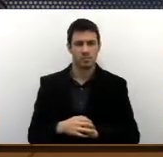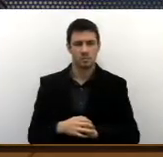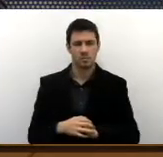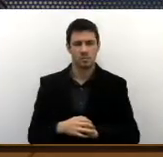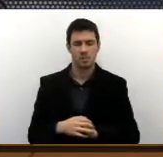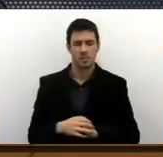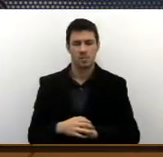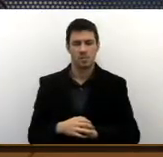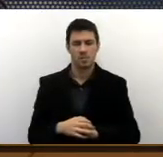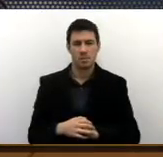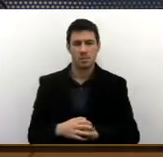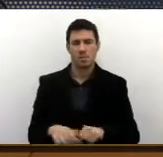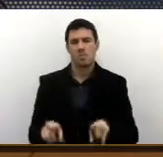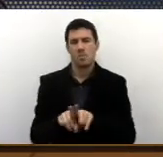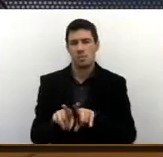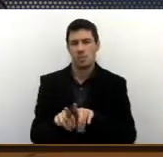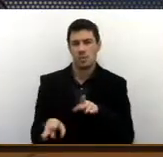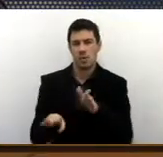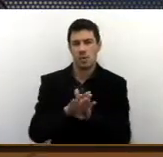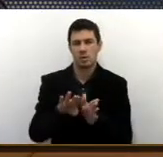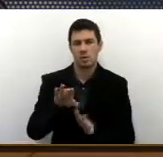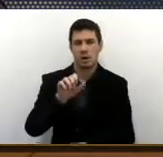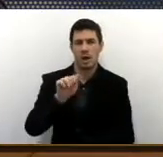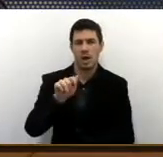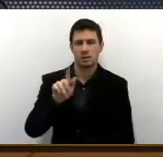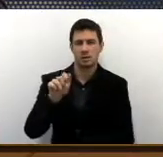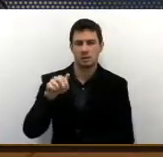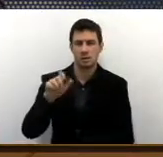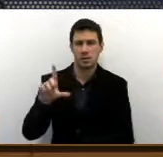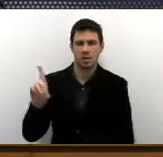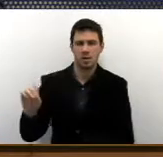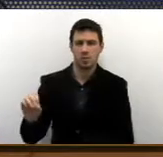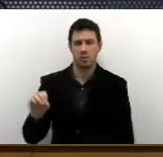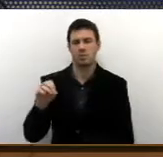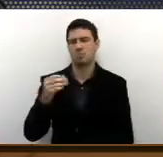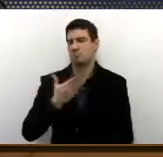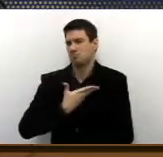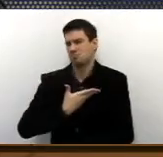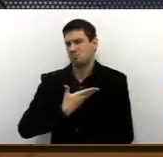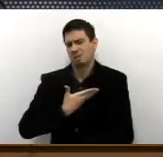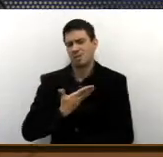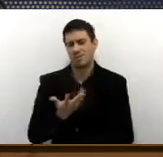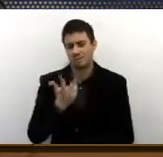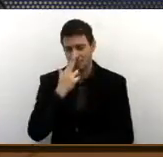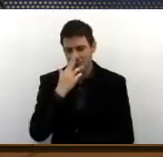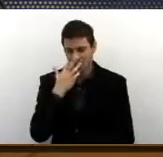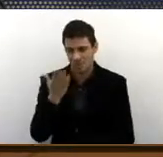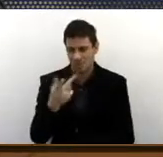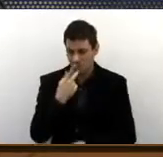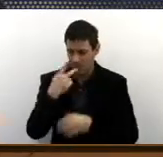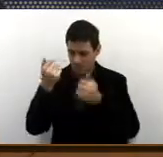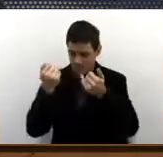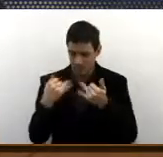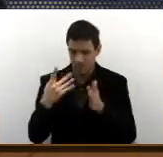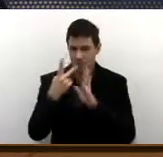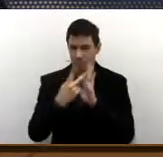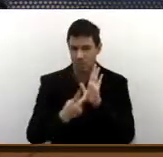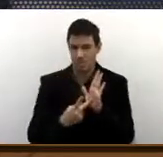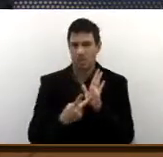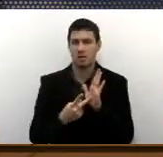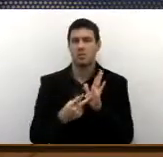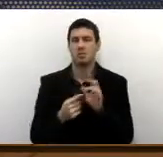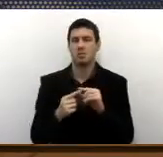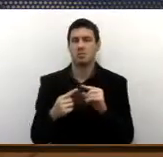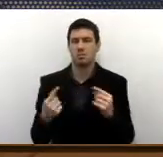Chegando ao Arinaldo, grande amigo, Arinaldo, acho que eu já falei dos programas de uma forma geral,